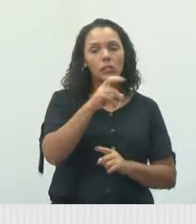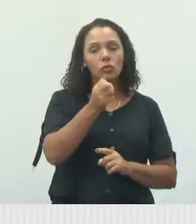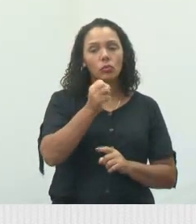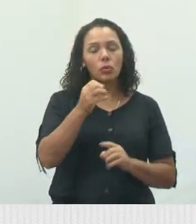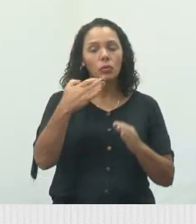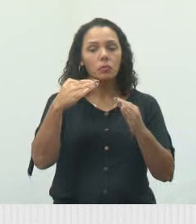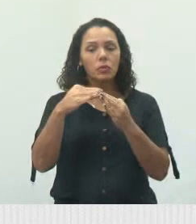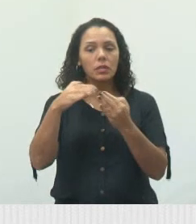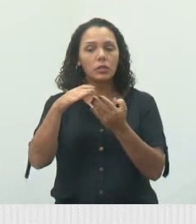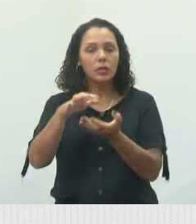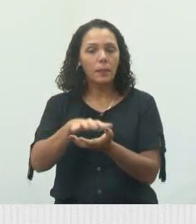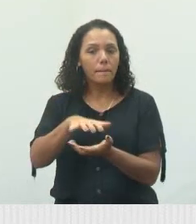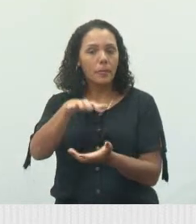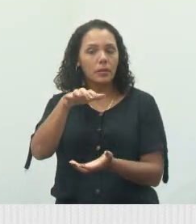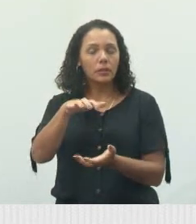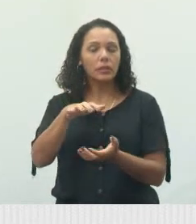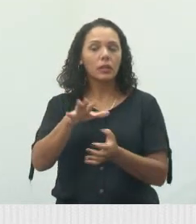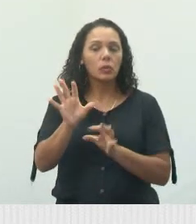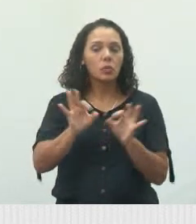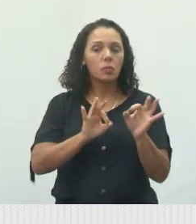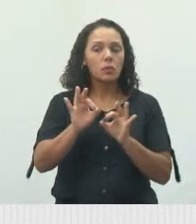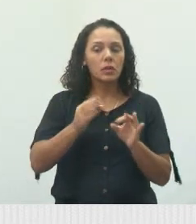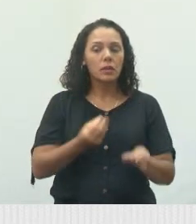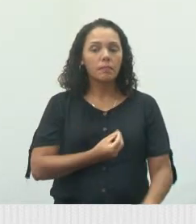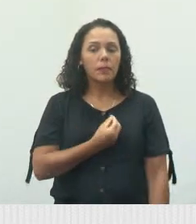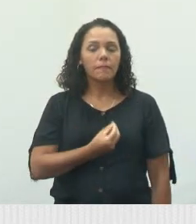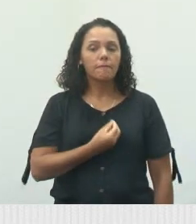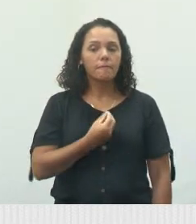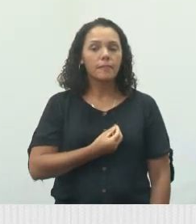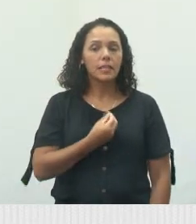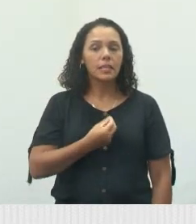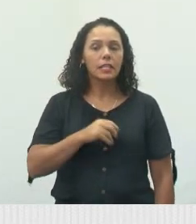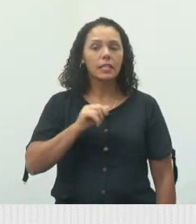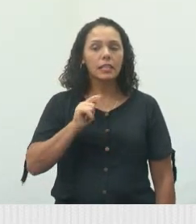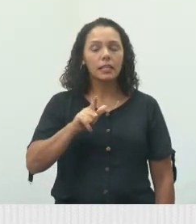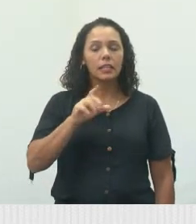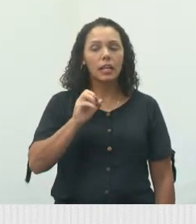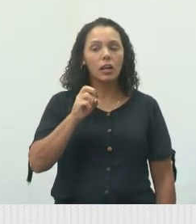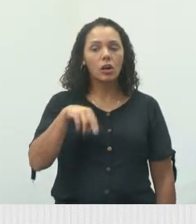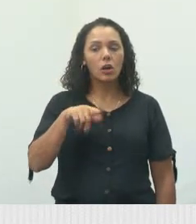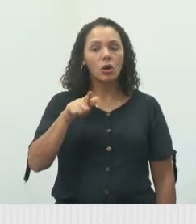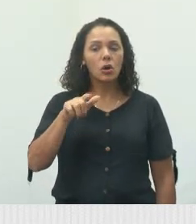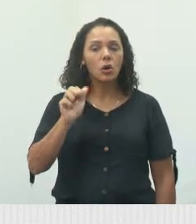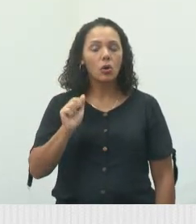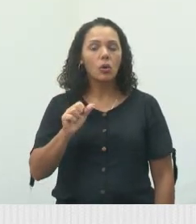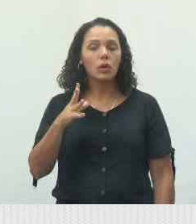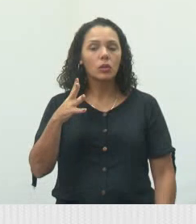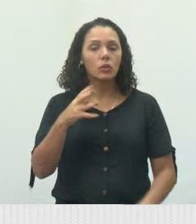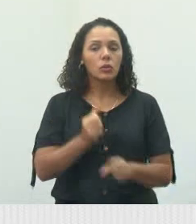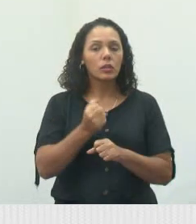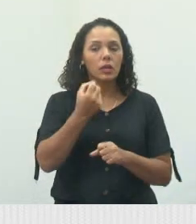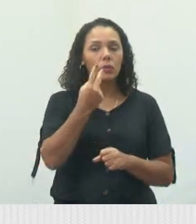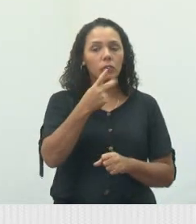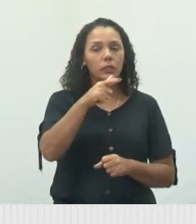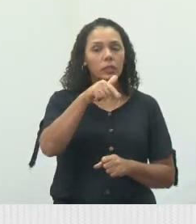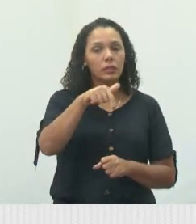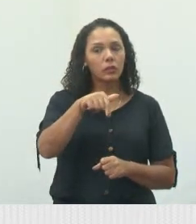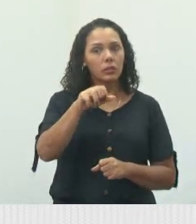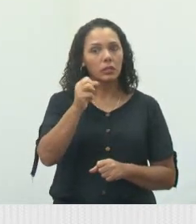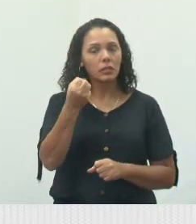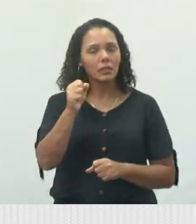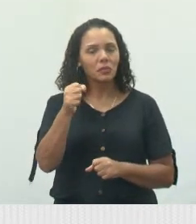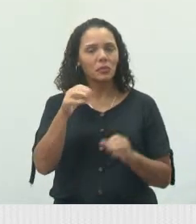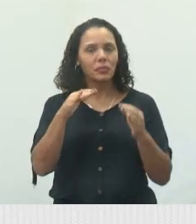do programa Vida Longa. Então, nós estamos falando de 278 unidades